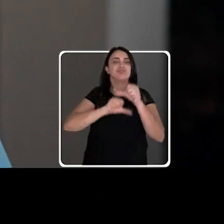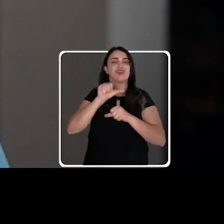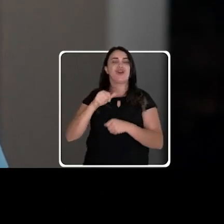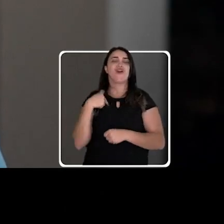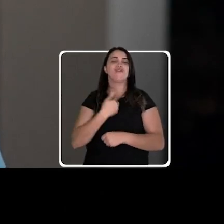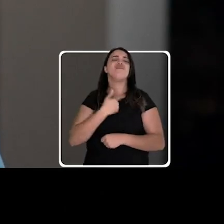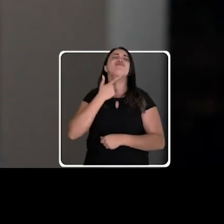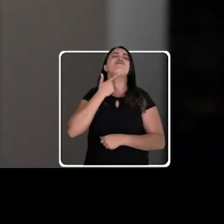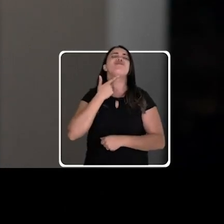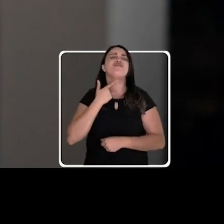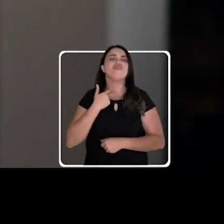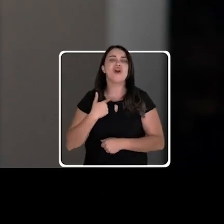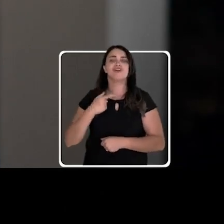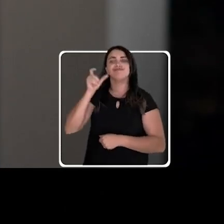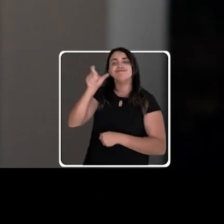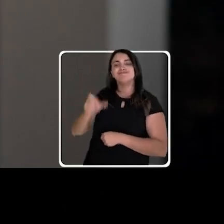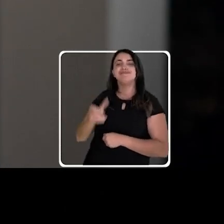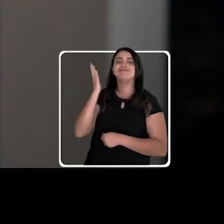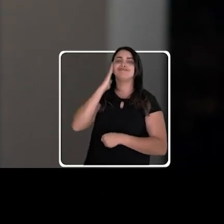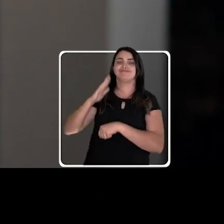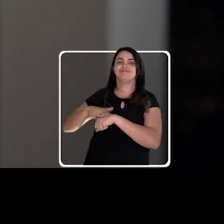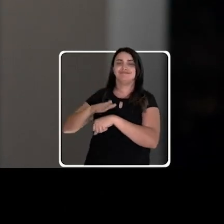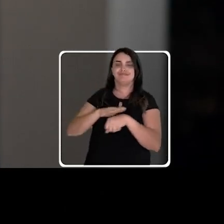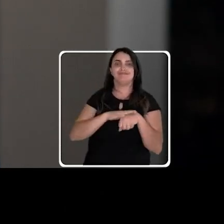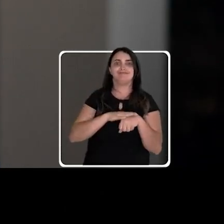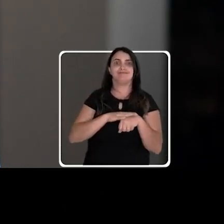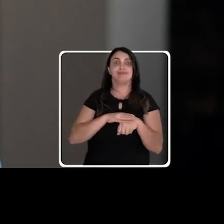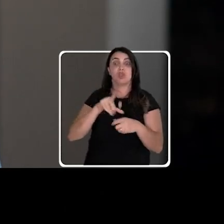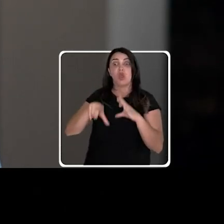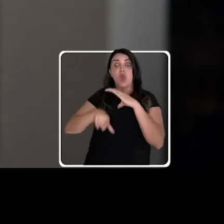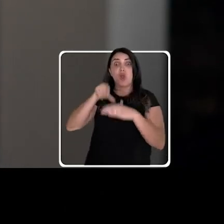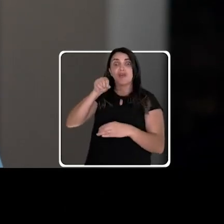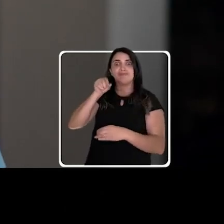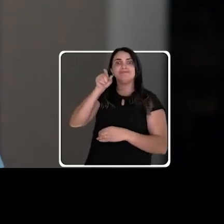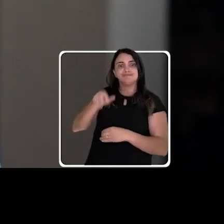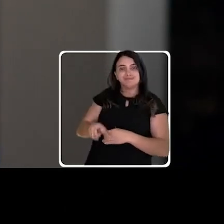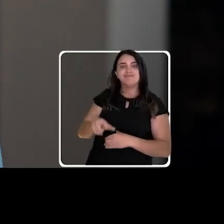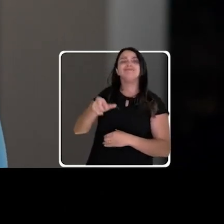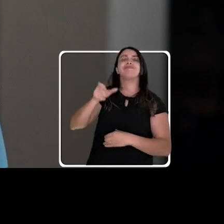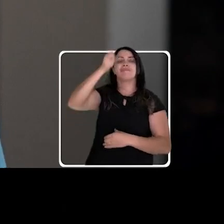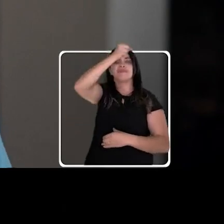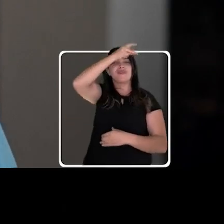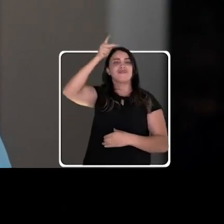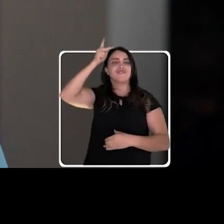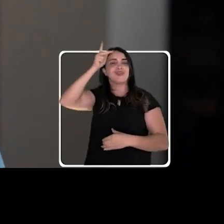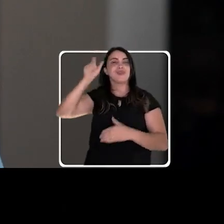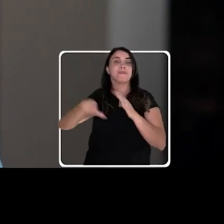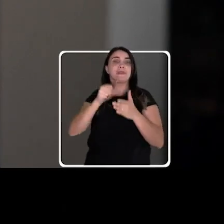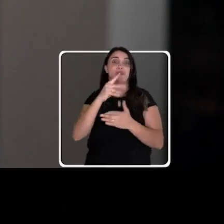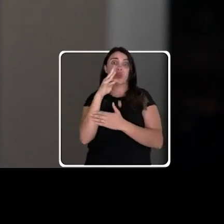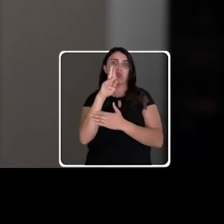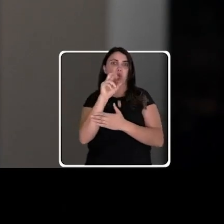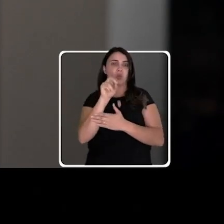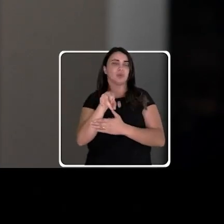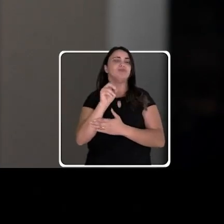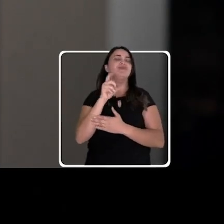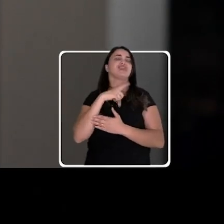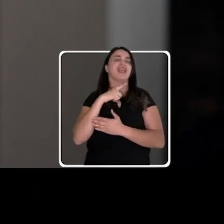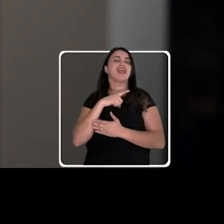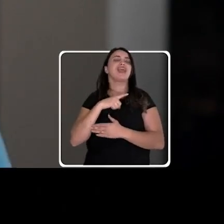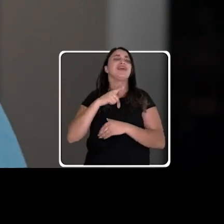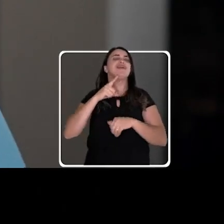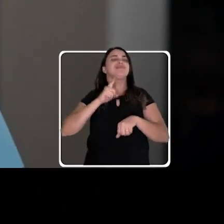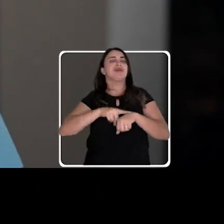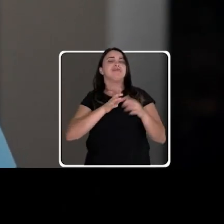Vamos eleger Mabel prefeito no primeiro turno, pra ele ter mais tempo para cuidar de você e de sua família.